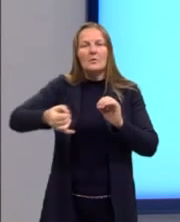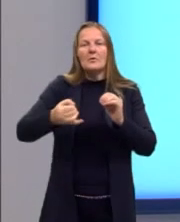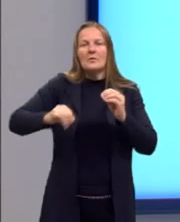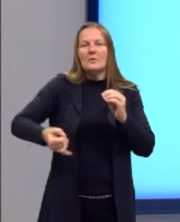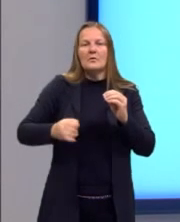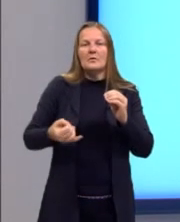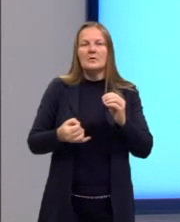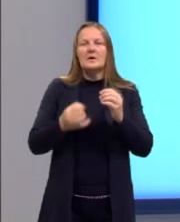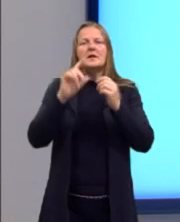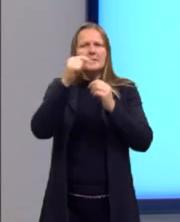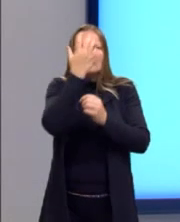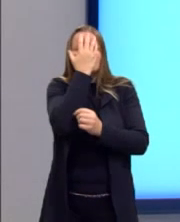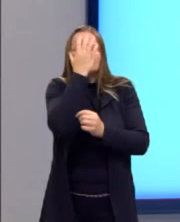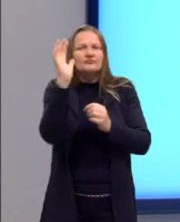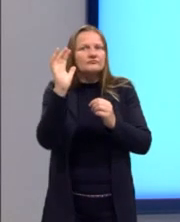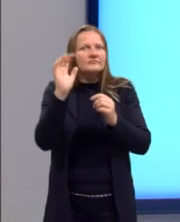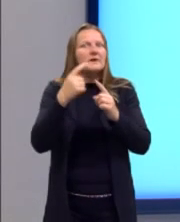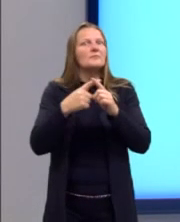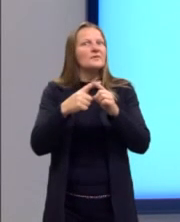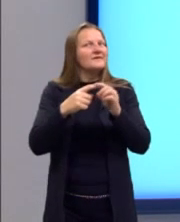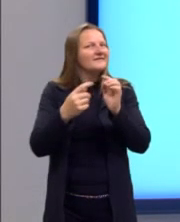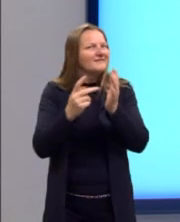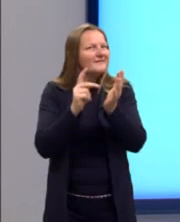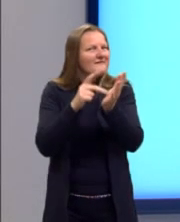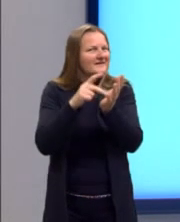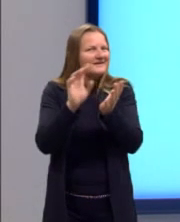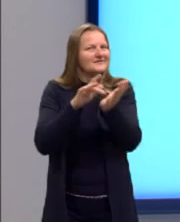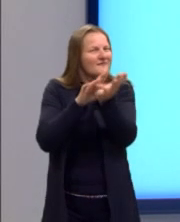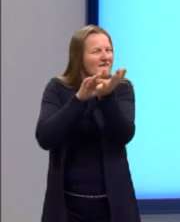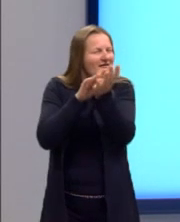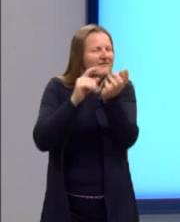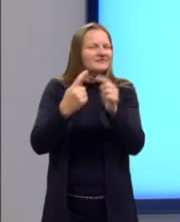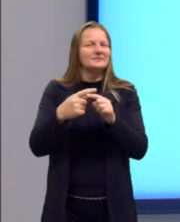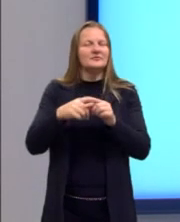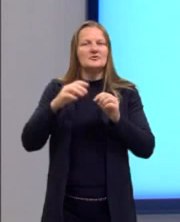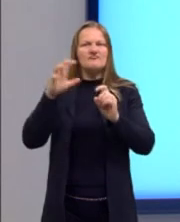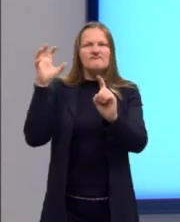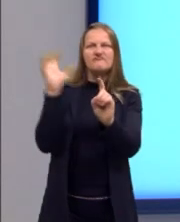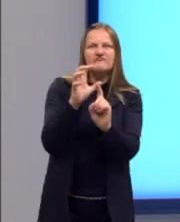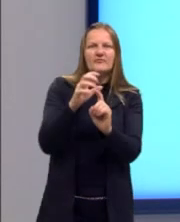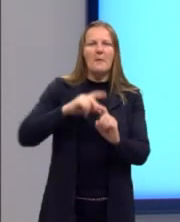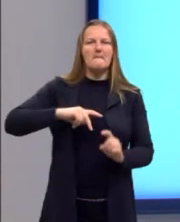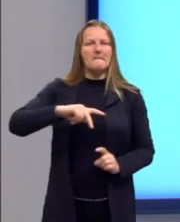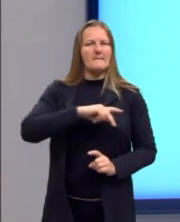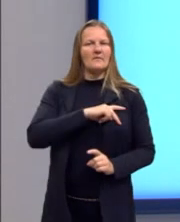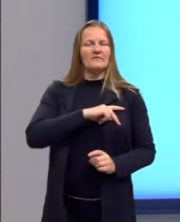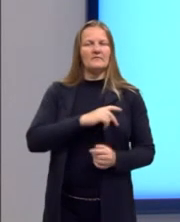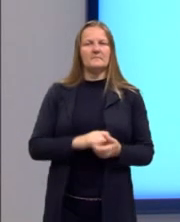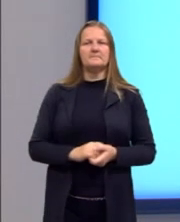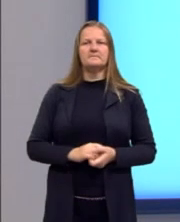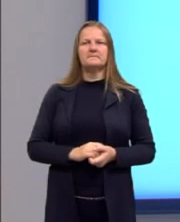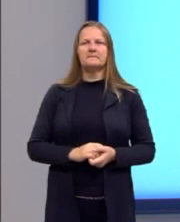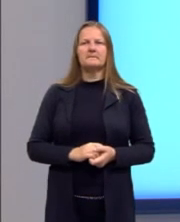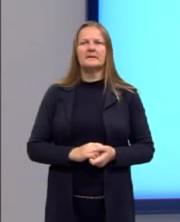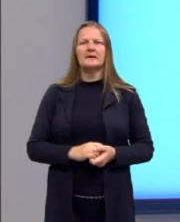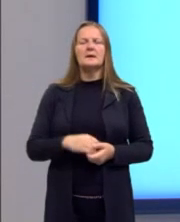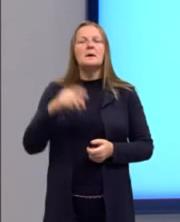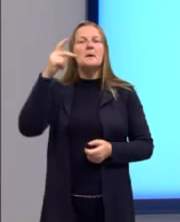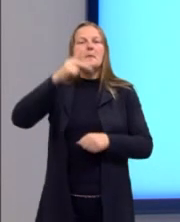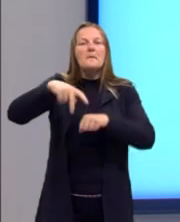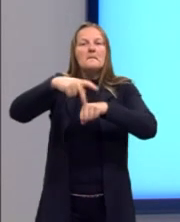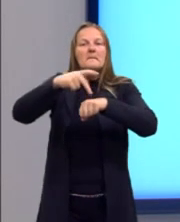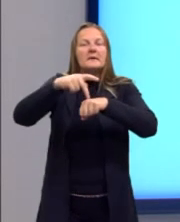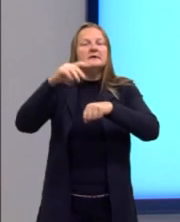desmascarado pelas atrocidades praticadas contra a população. Então, a atuação dos países europeus